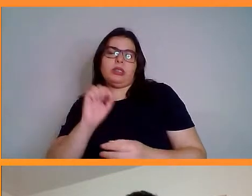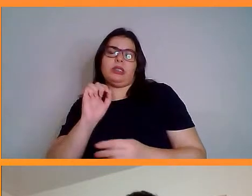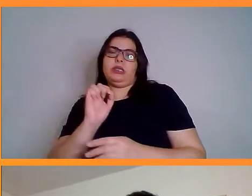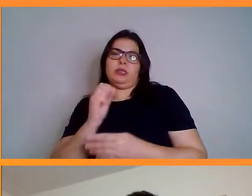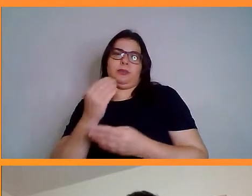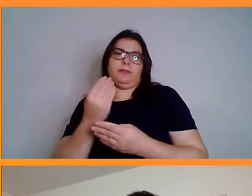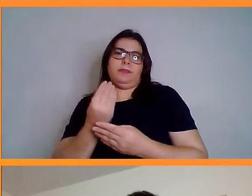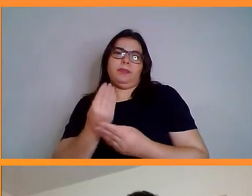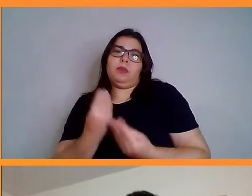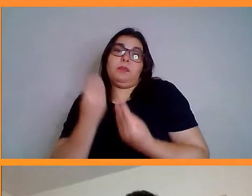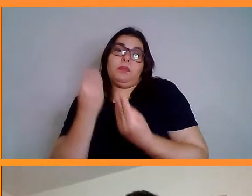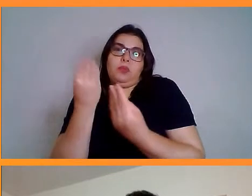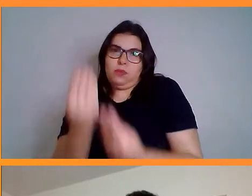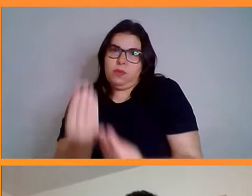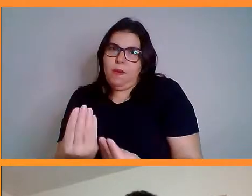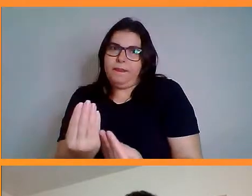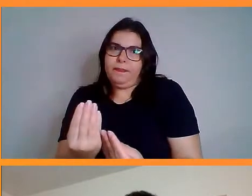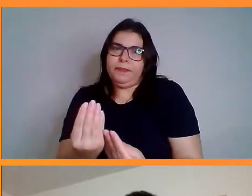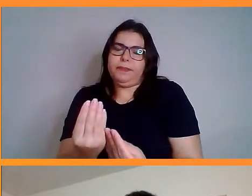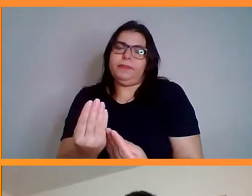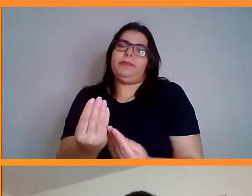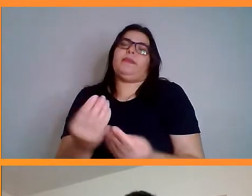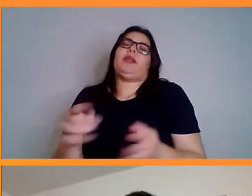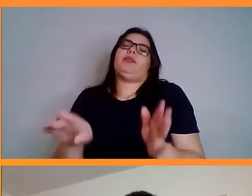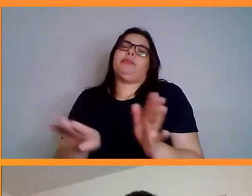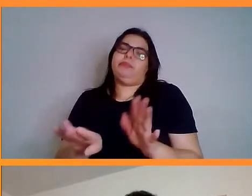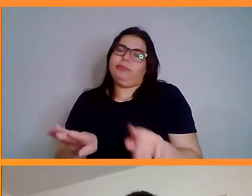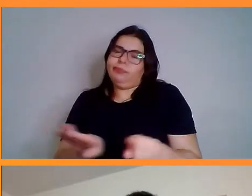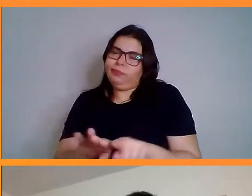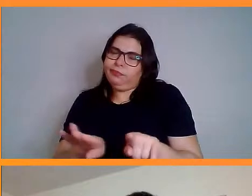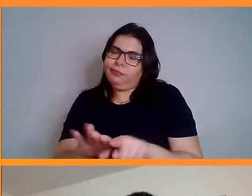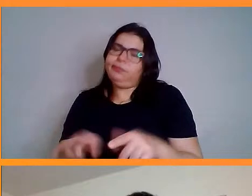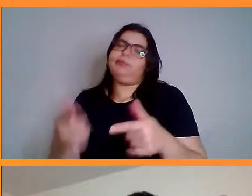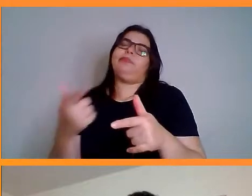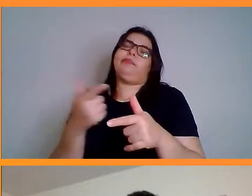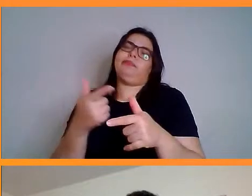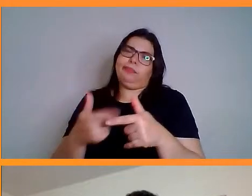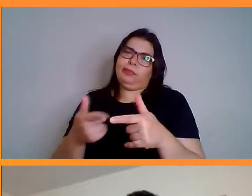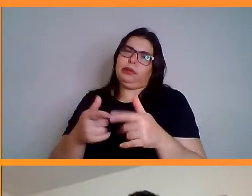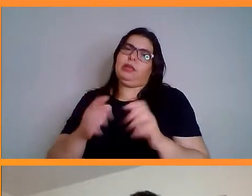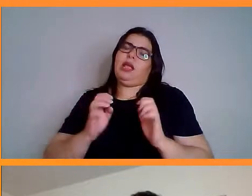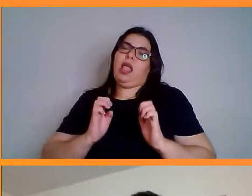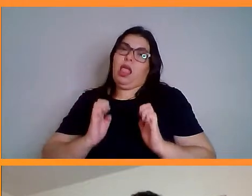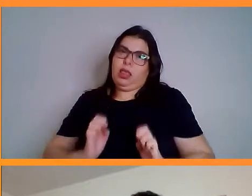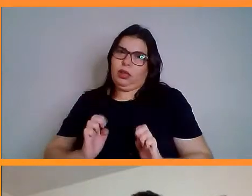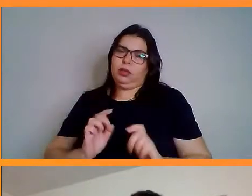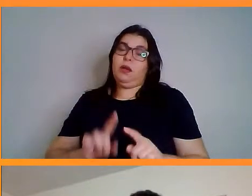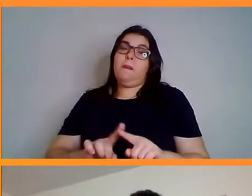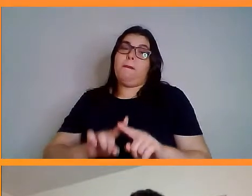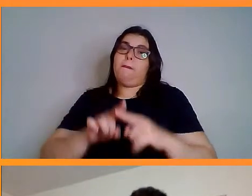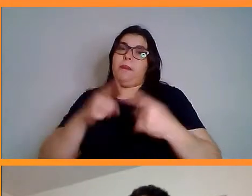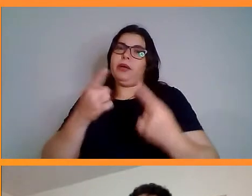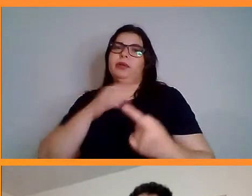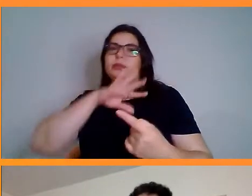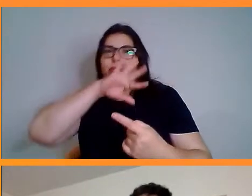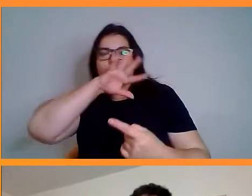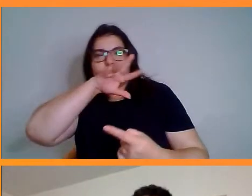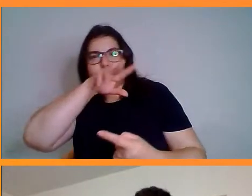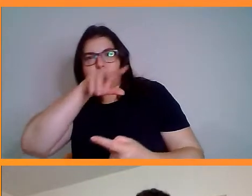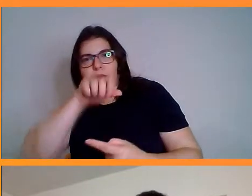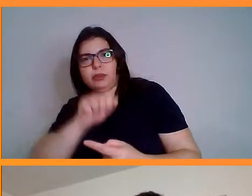é eticamente questionável. Agora, em animais, a clonagem já foi bastante utilizada,